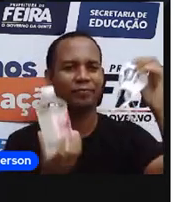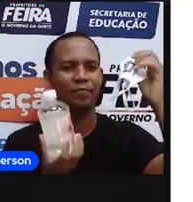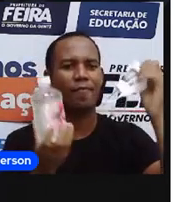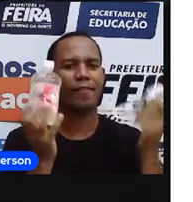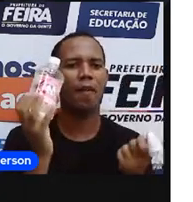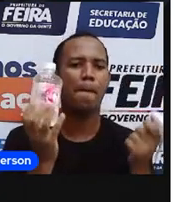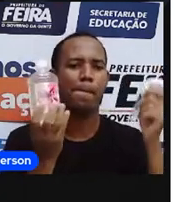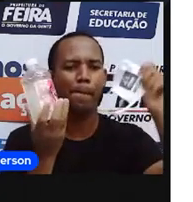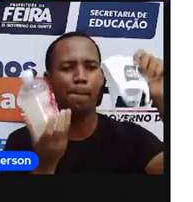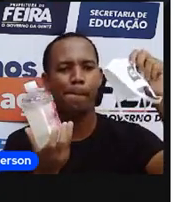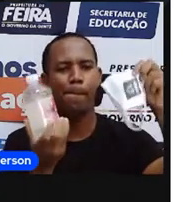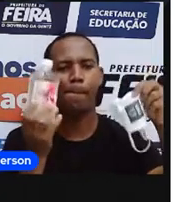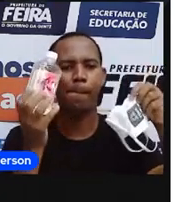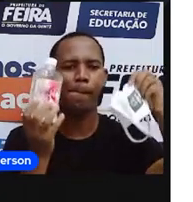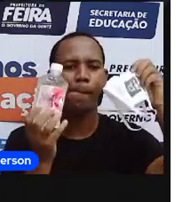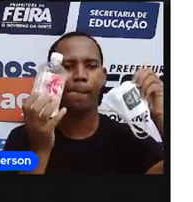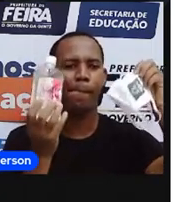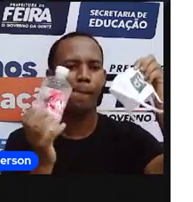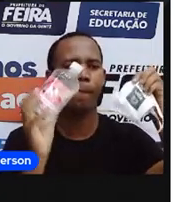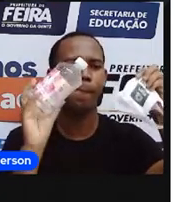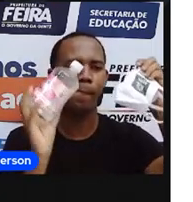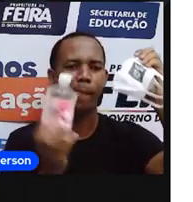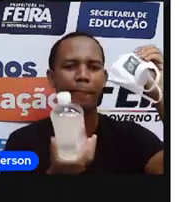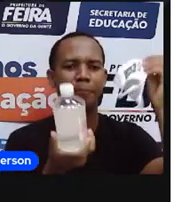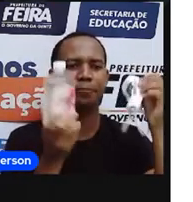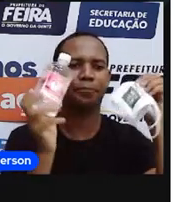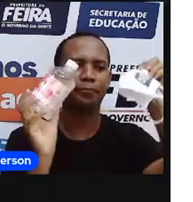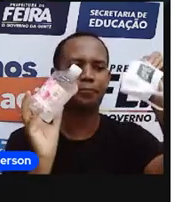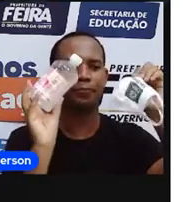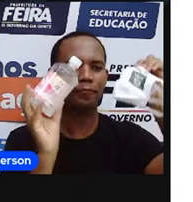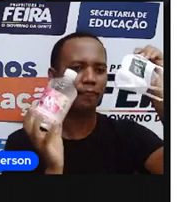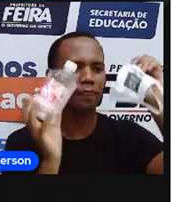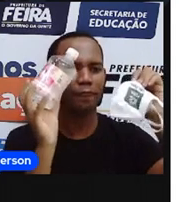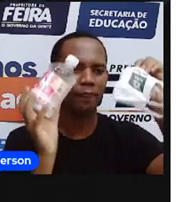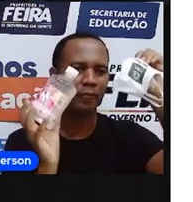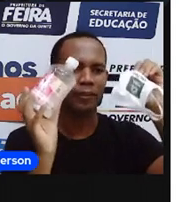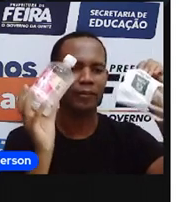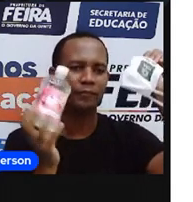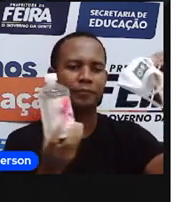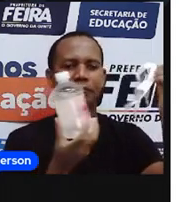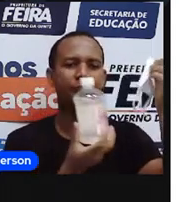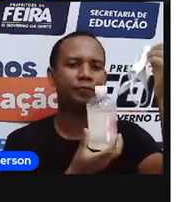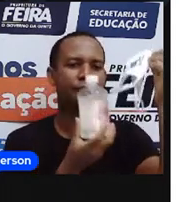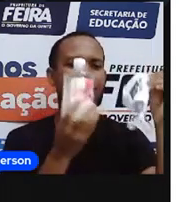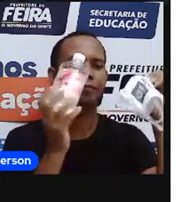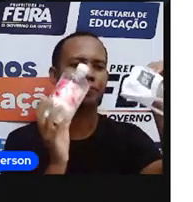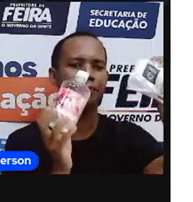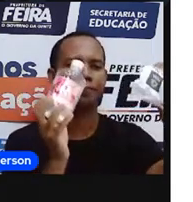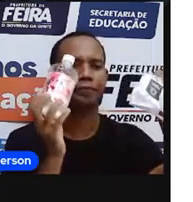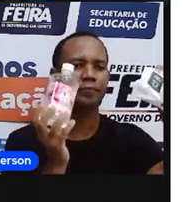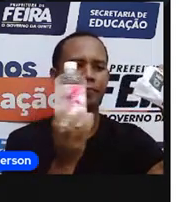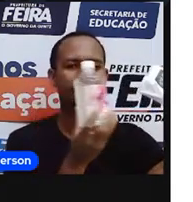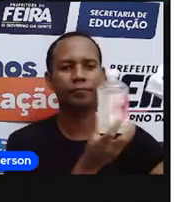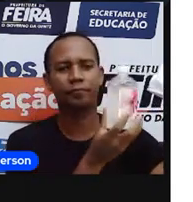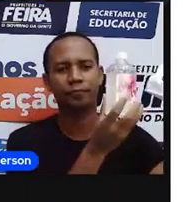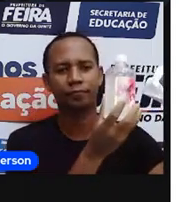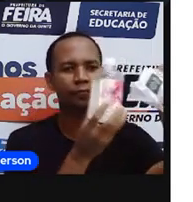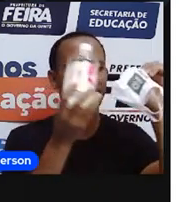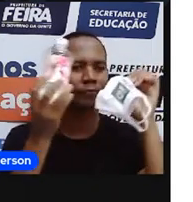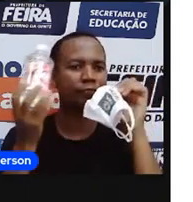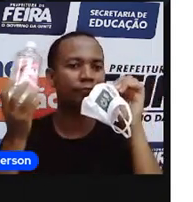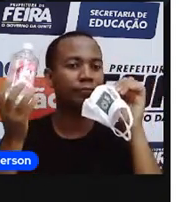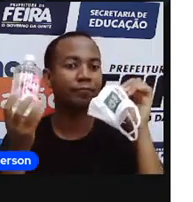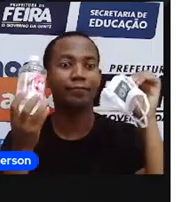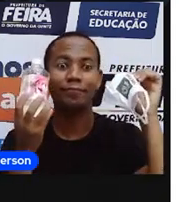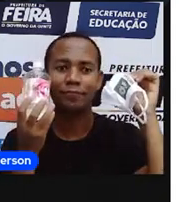lava outra, lava uma mão e usem álcool em gel e o quê? Usem